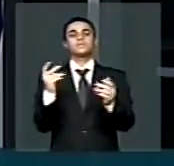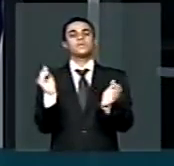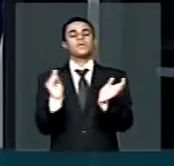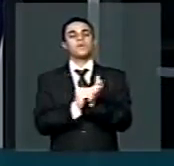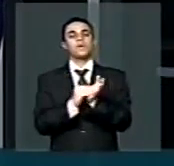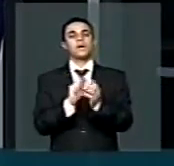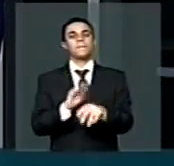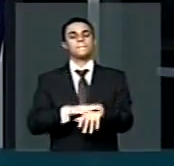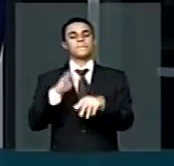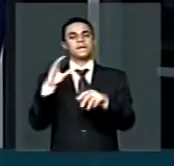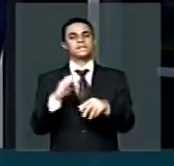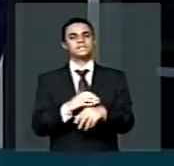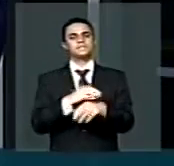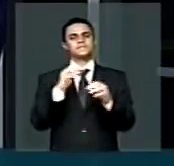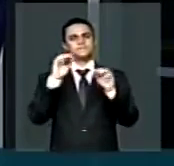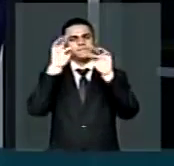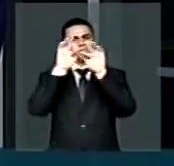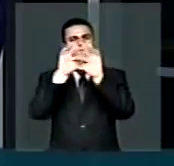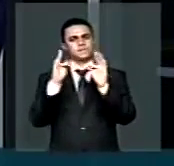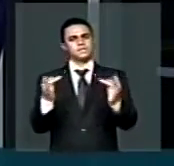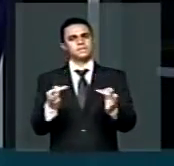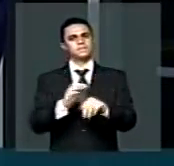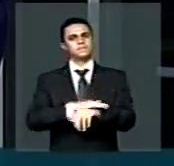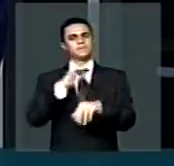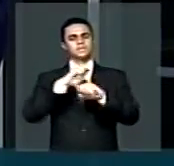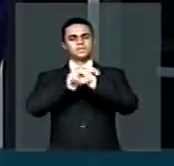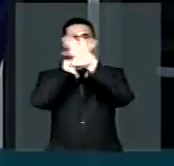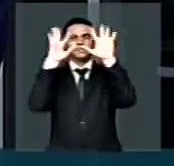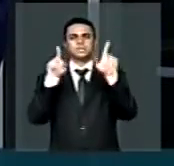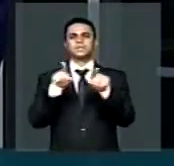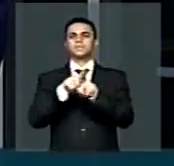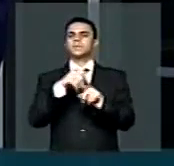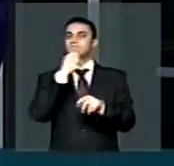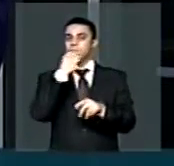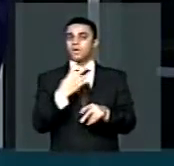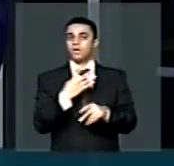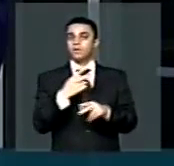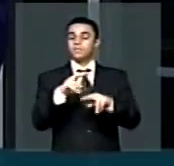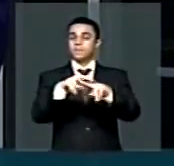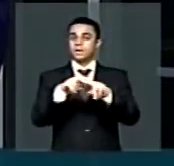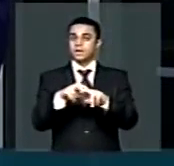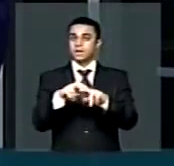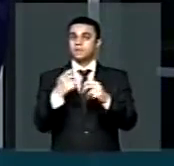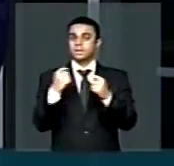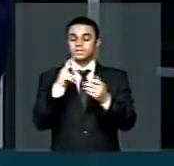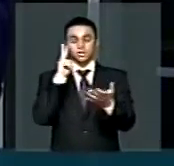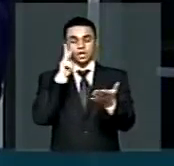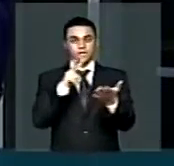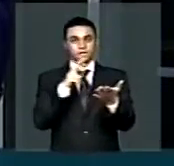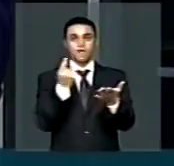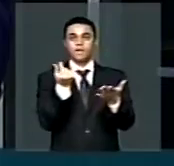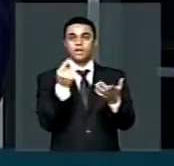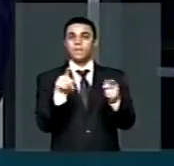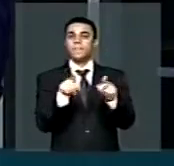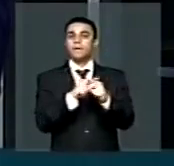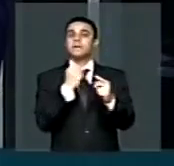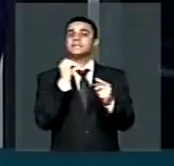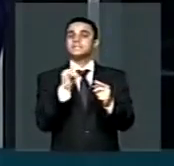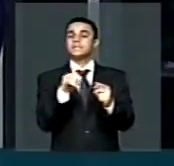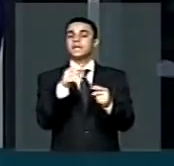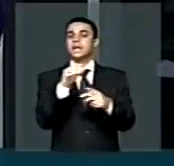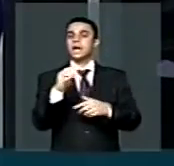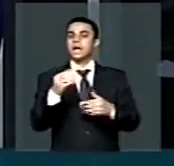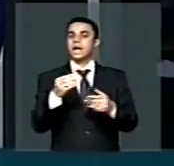transparente, eficiente, é preciso que, além da avaliação do preço, seja ponderada também a qualidade da prestação de serviços.